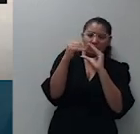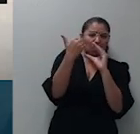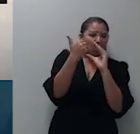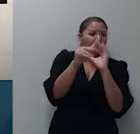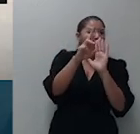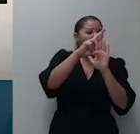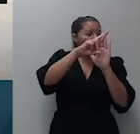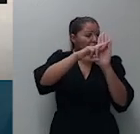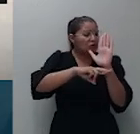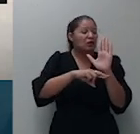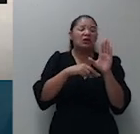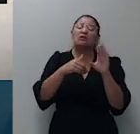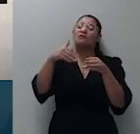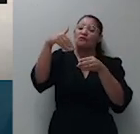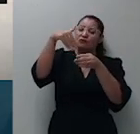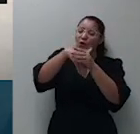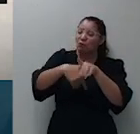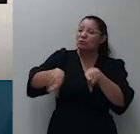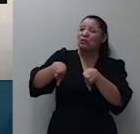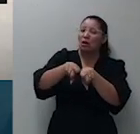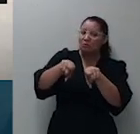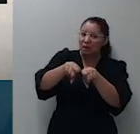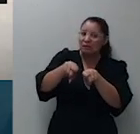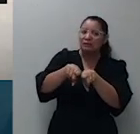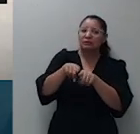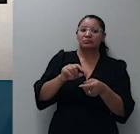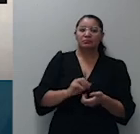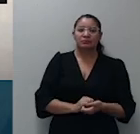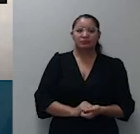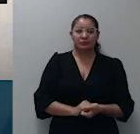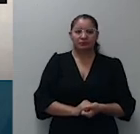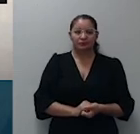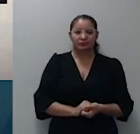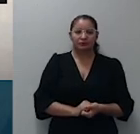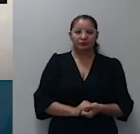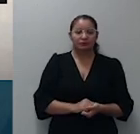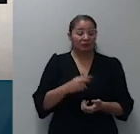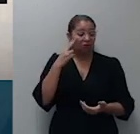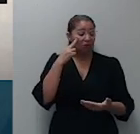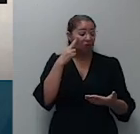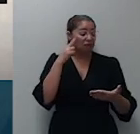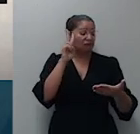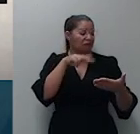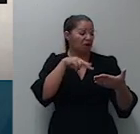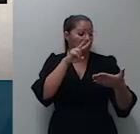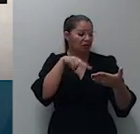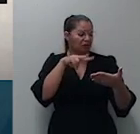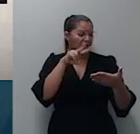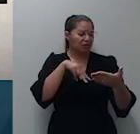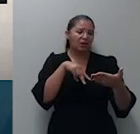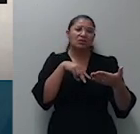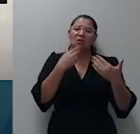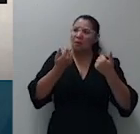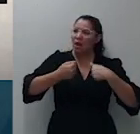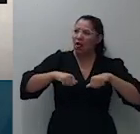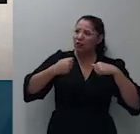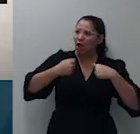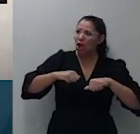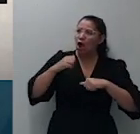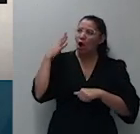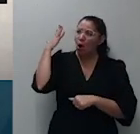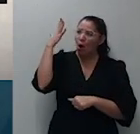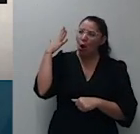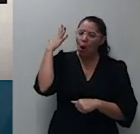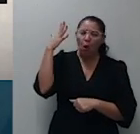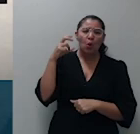Eu peço aos colegas que passem os olhos se haverá necessidade da sustentação ou se nós